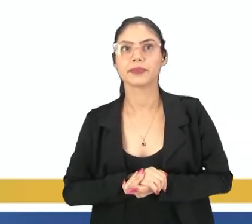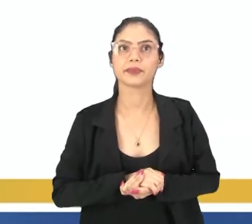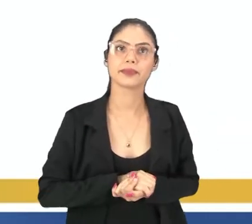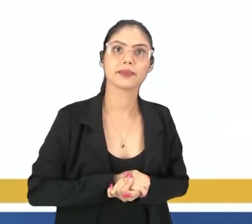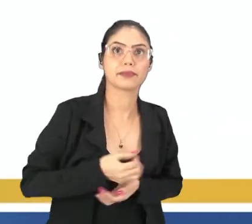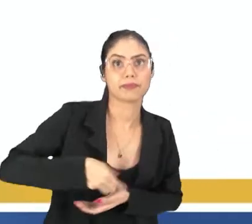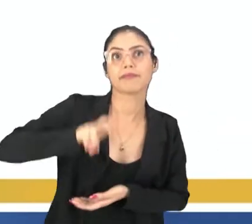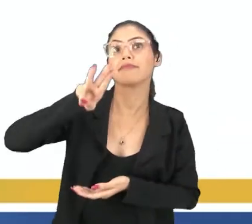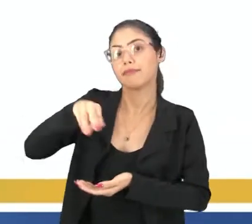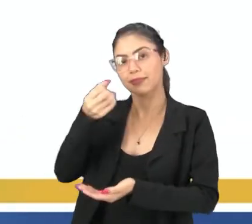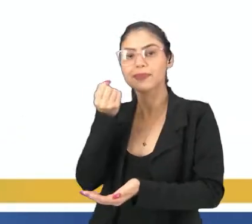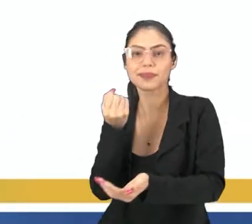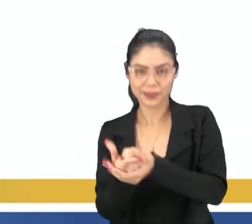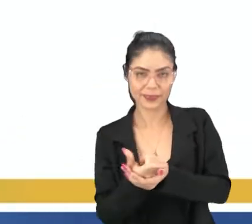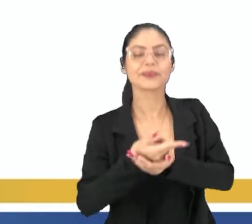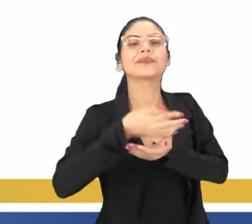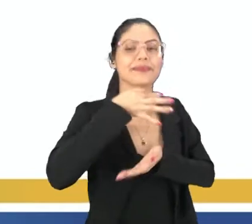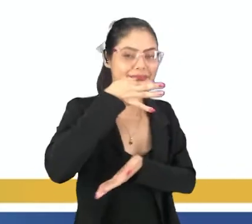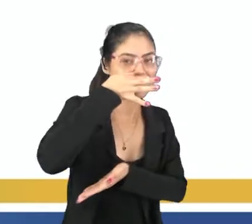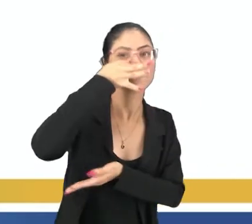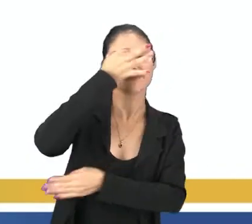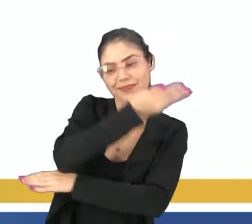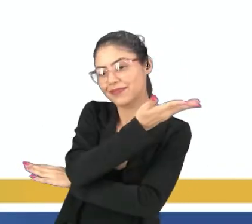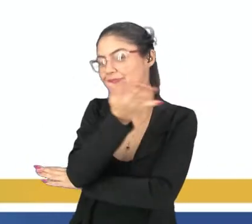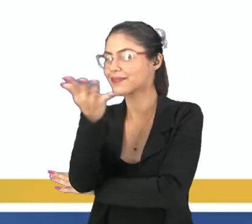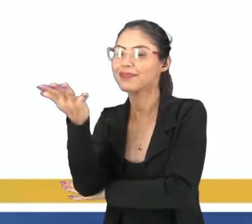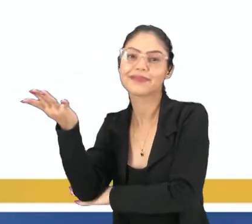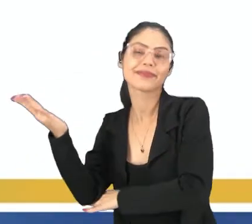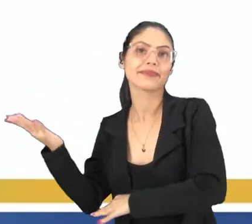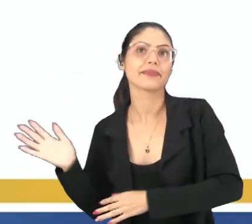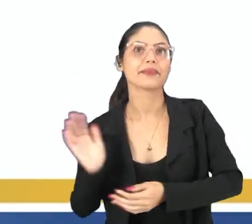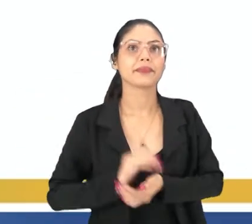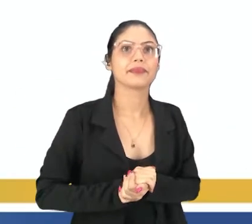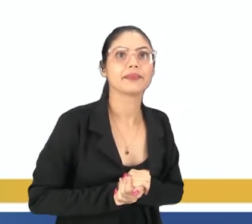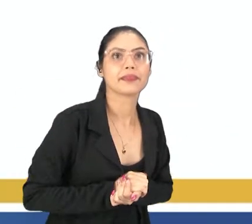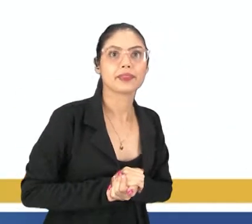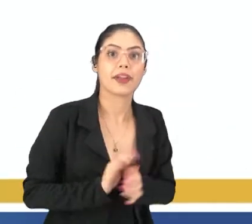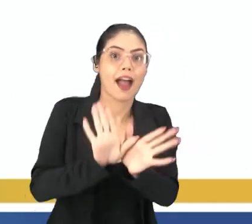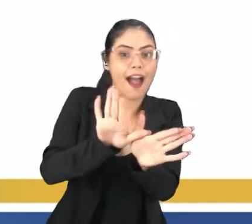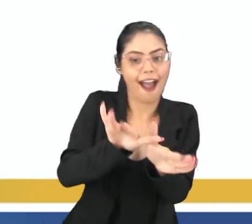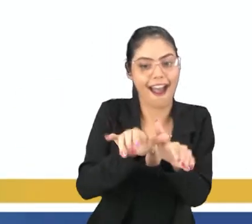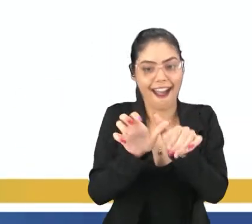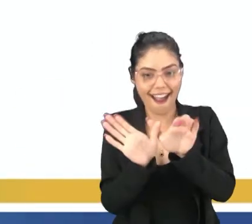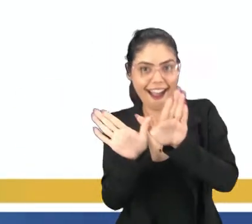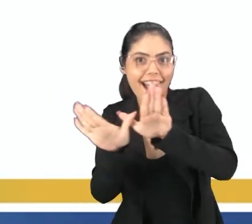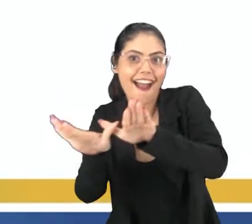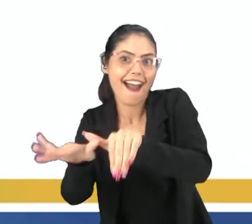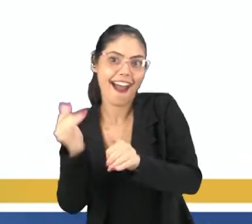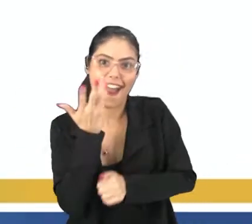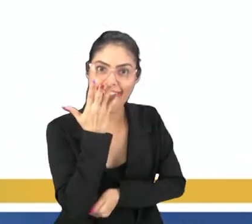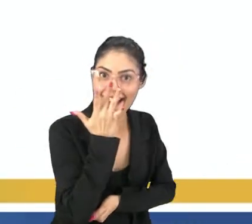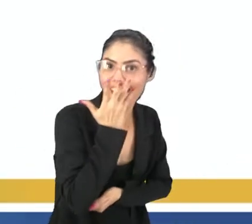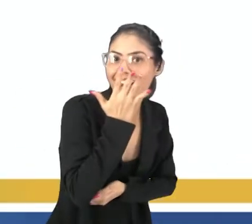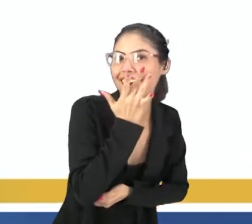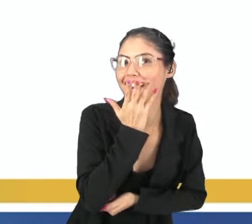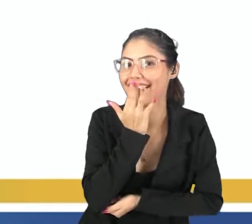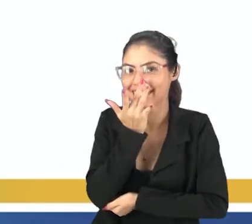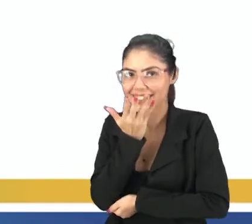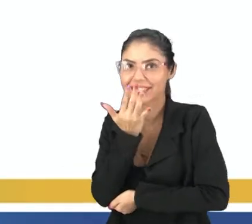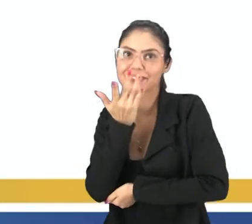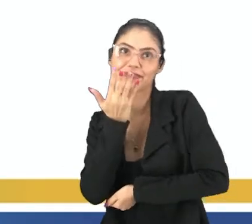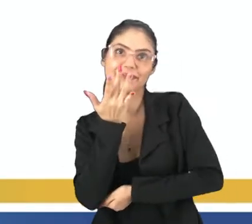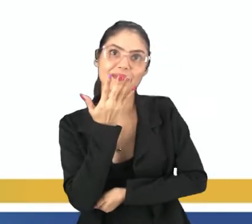Quem me compra um jardim com flores? Borboletas de muitas